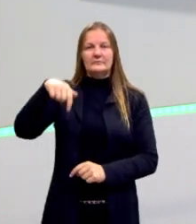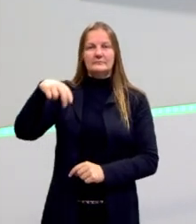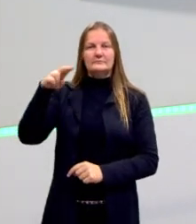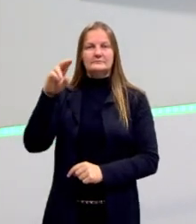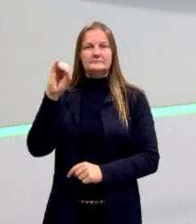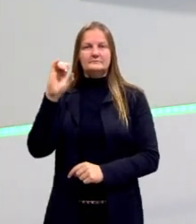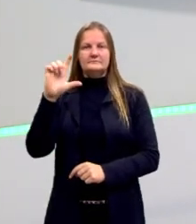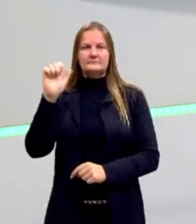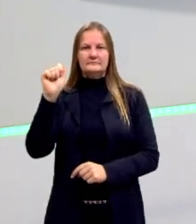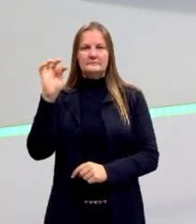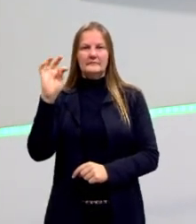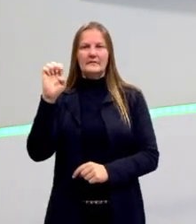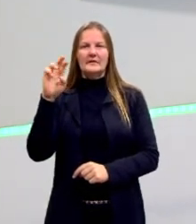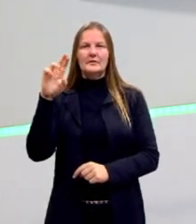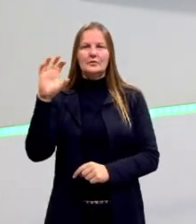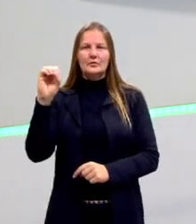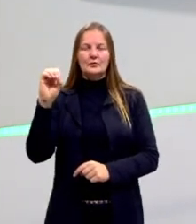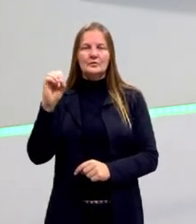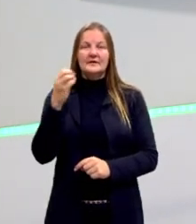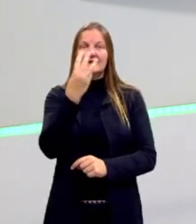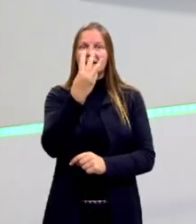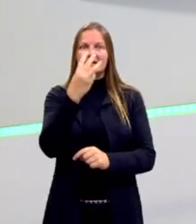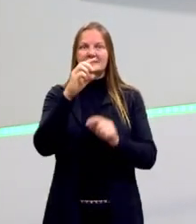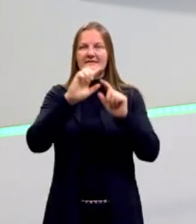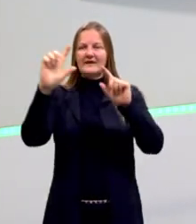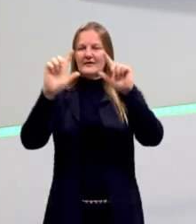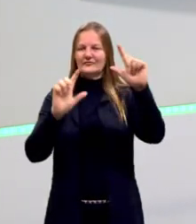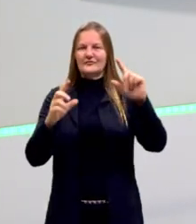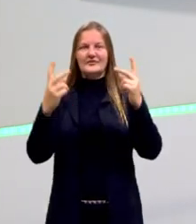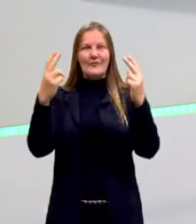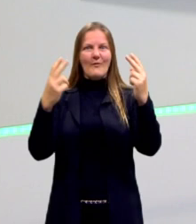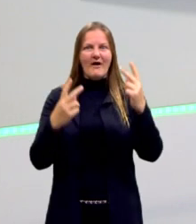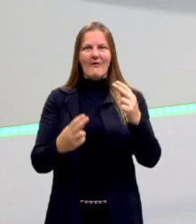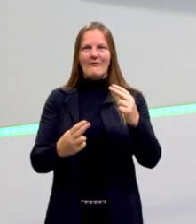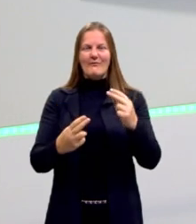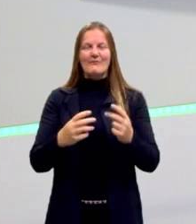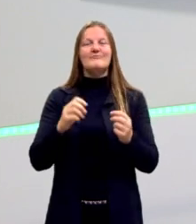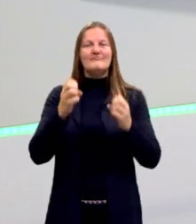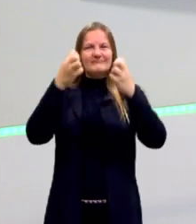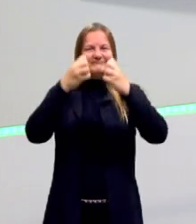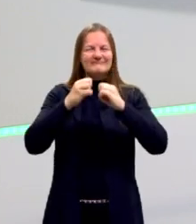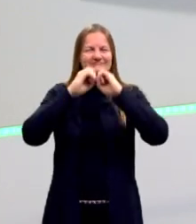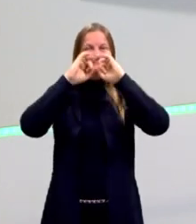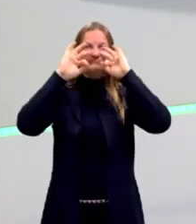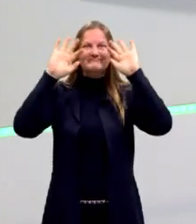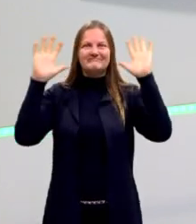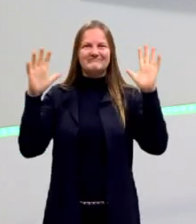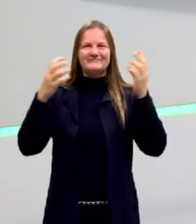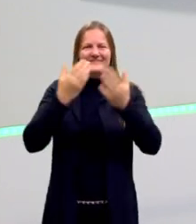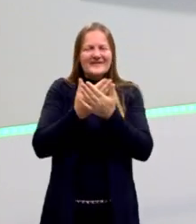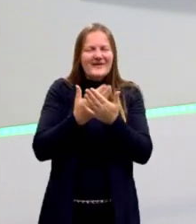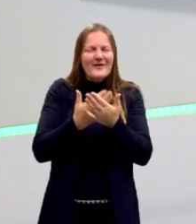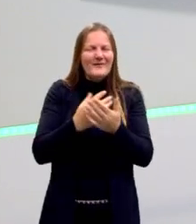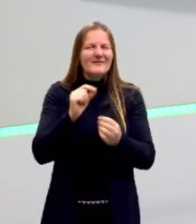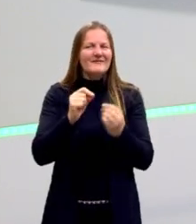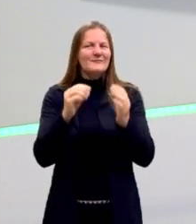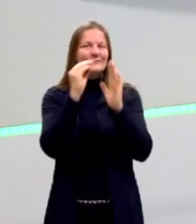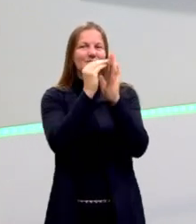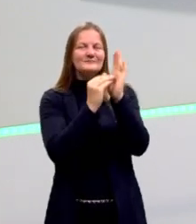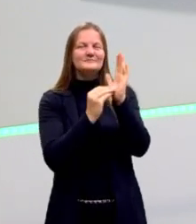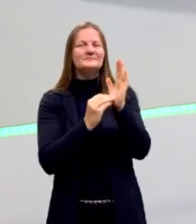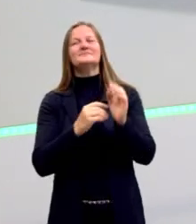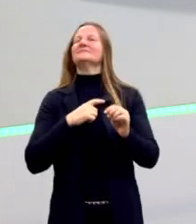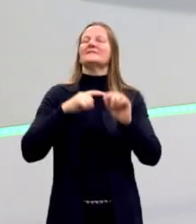e deixo esse questionamento para vocês ao longo da da aula. Nós vamos esclarecendo um pouco sobre este conteúdo,